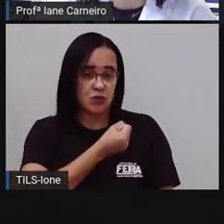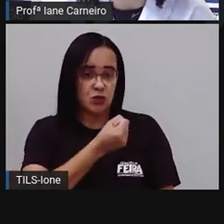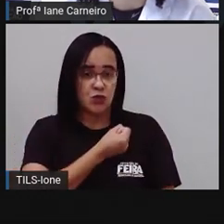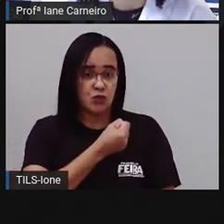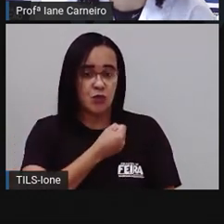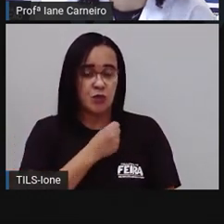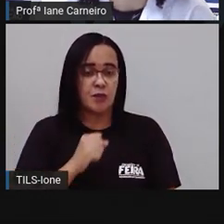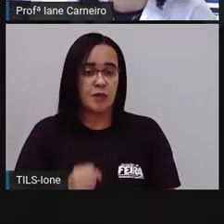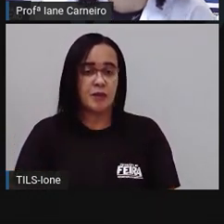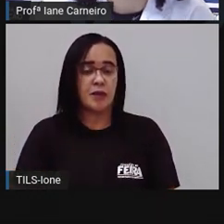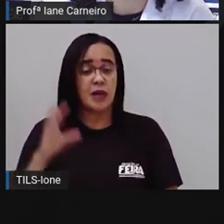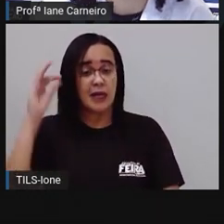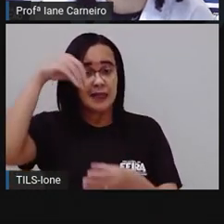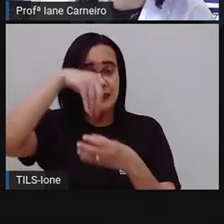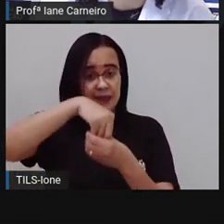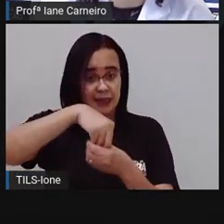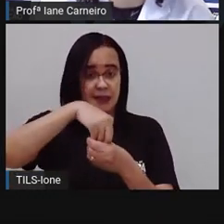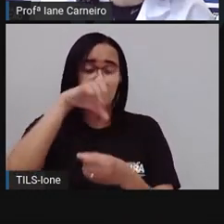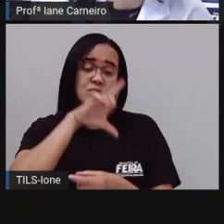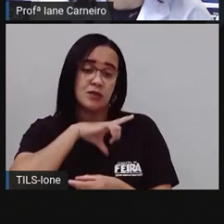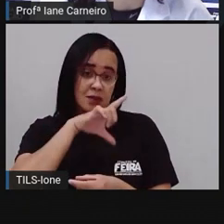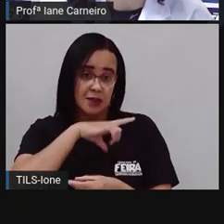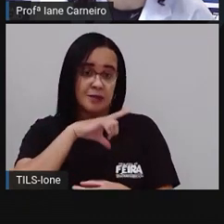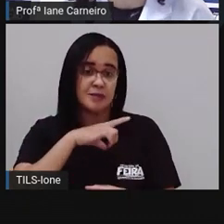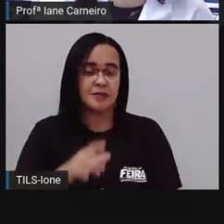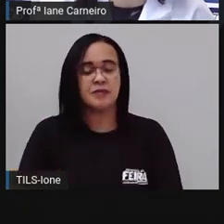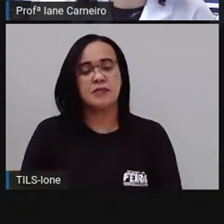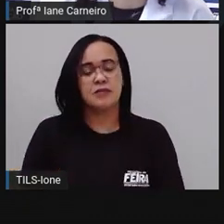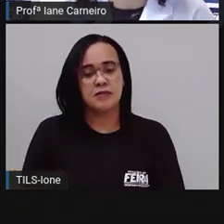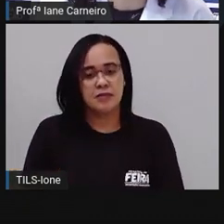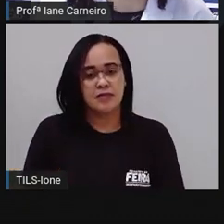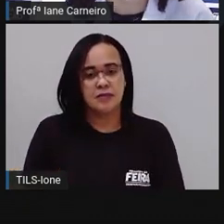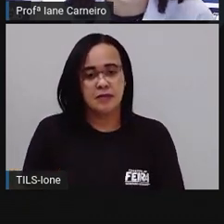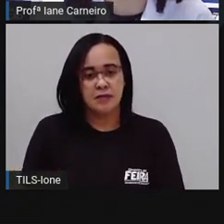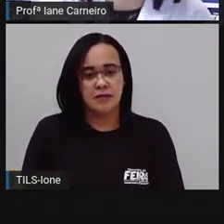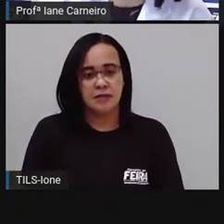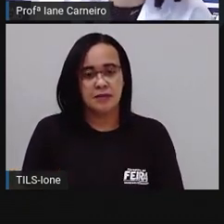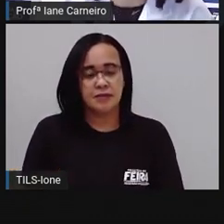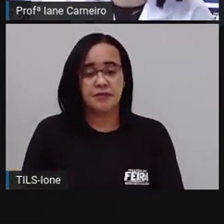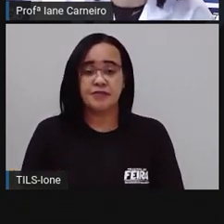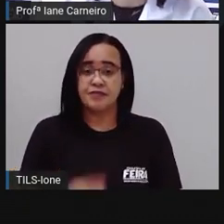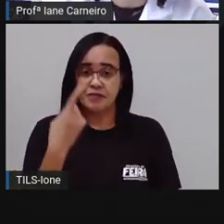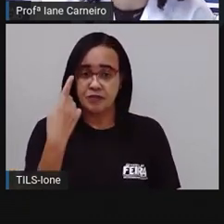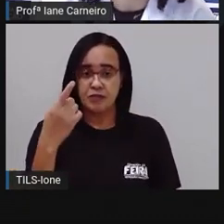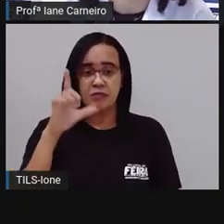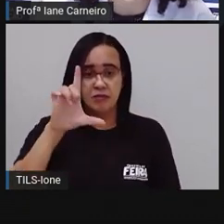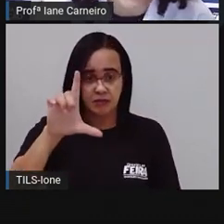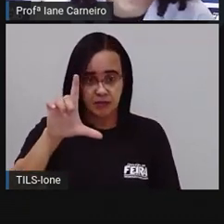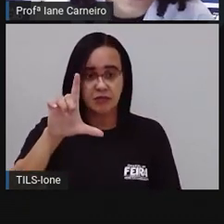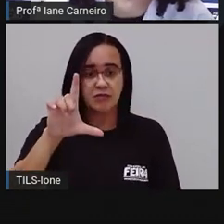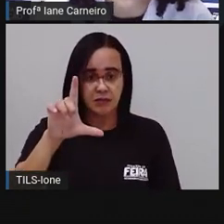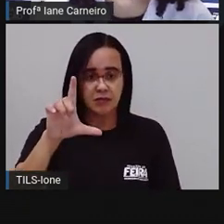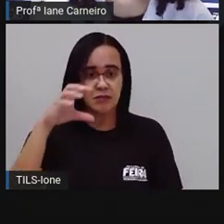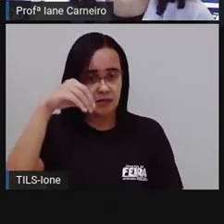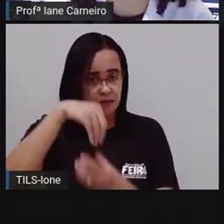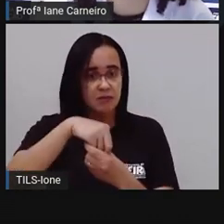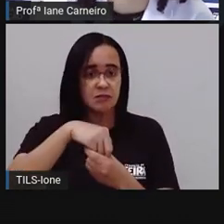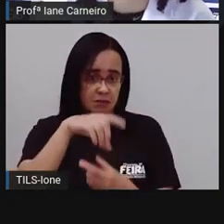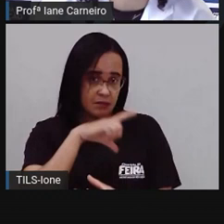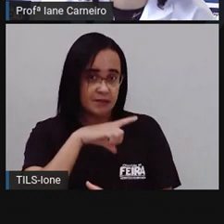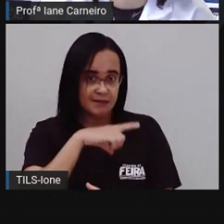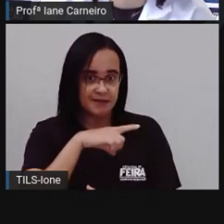indicando a quantidade de produto que tem aqui. Tem um litro de álcool, né? Então, nessa garrafa